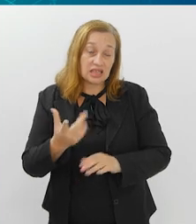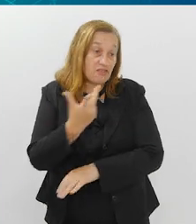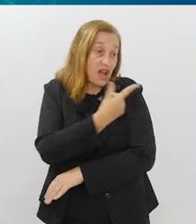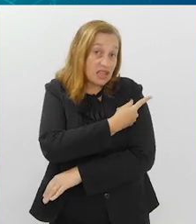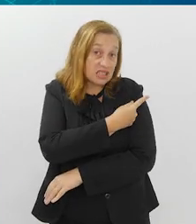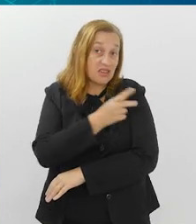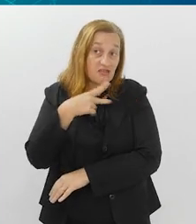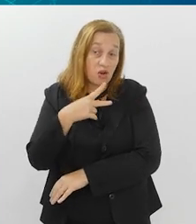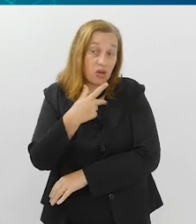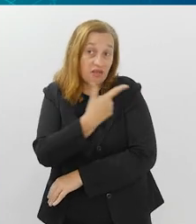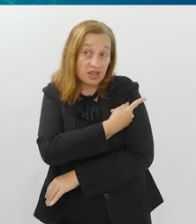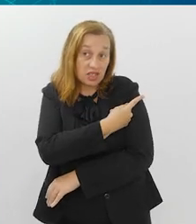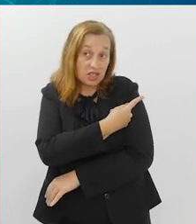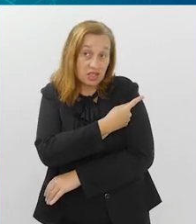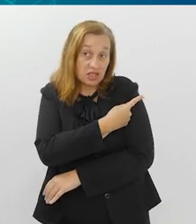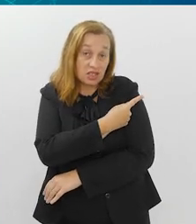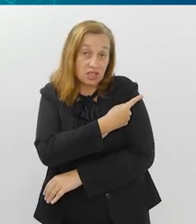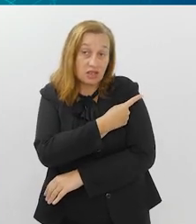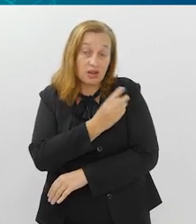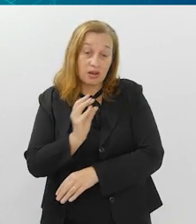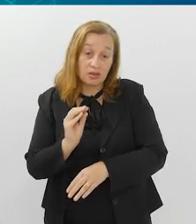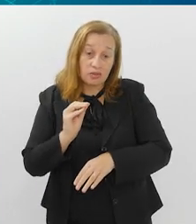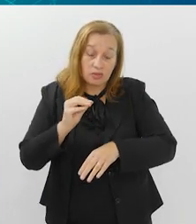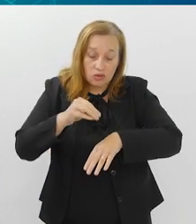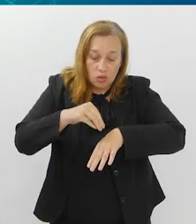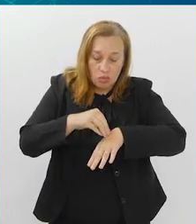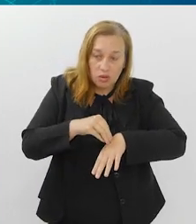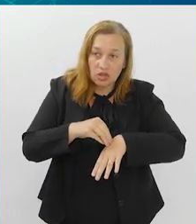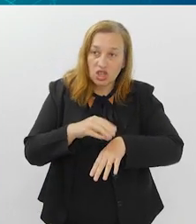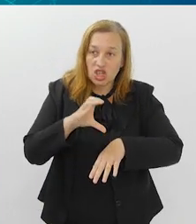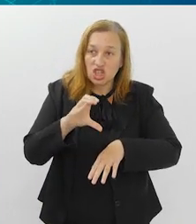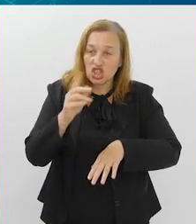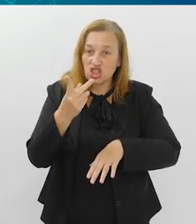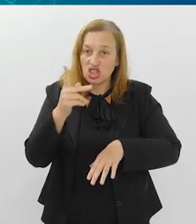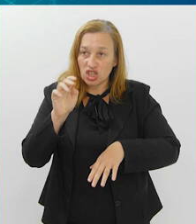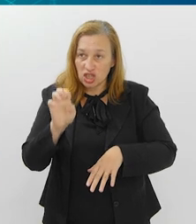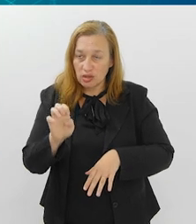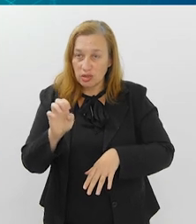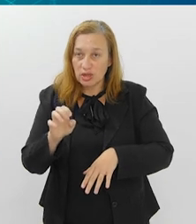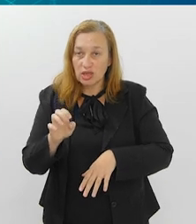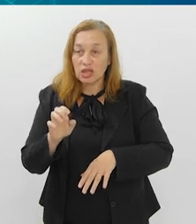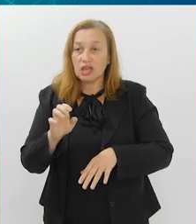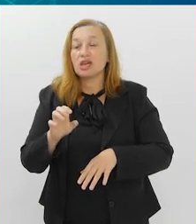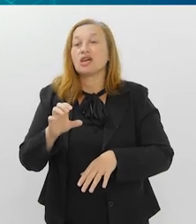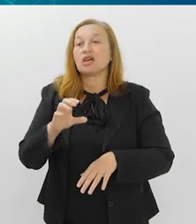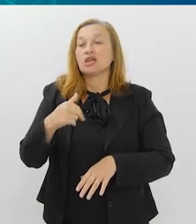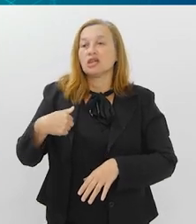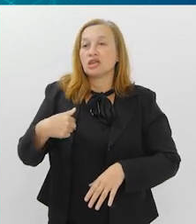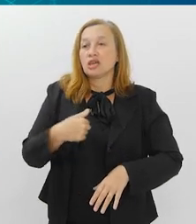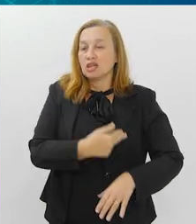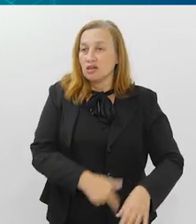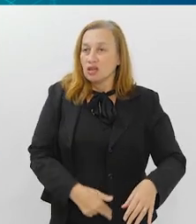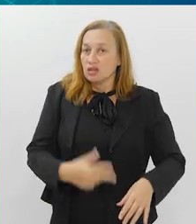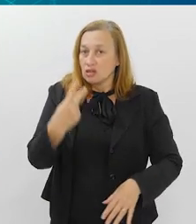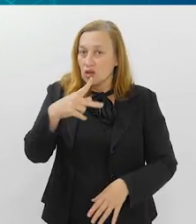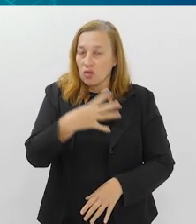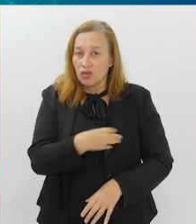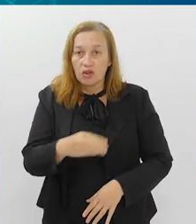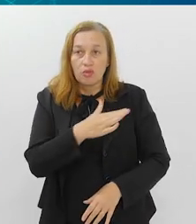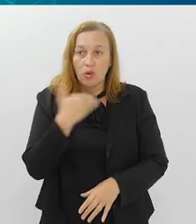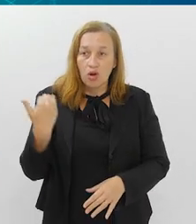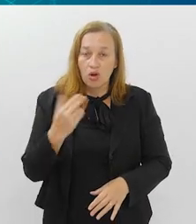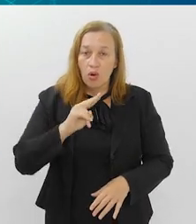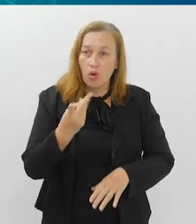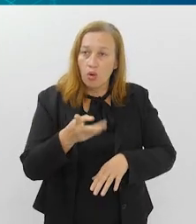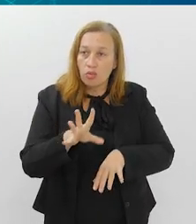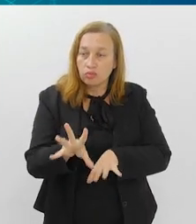vacina, e te disse que a vacina vai implantar um chip da China no seu filho, para o seu filho adoecer e morrer por causa da vacina, e